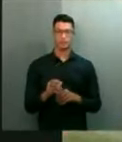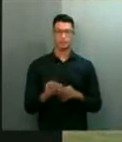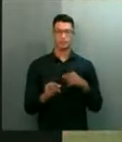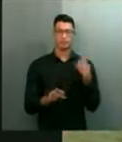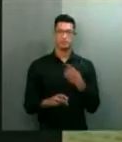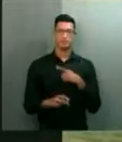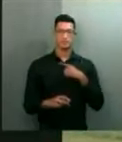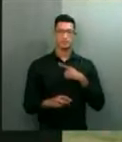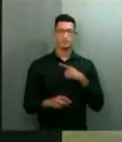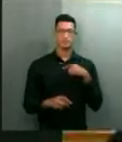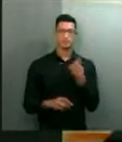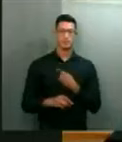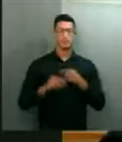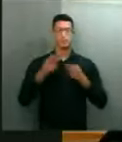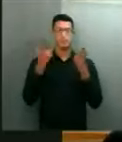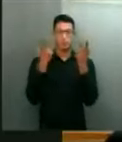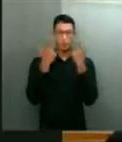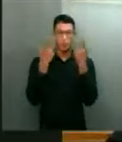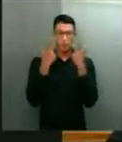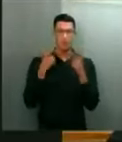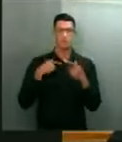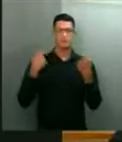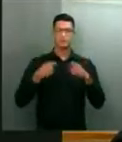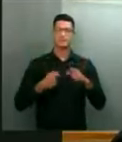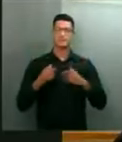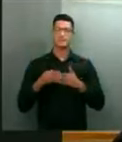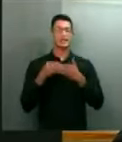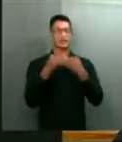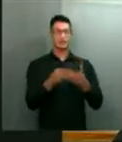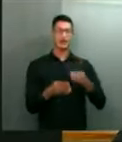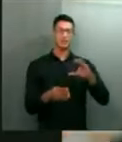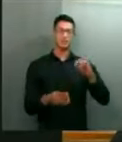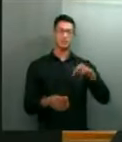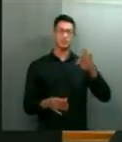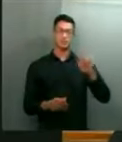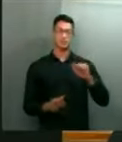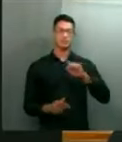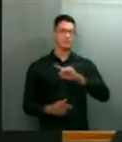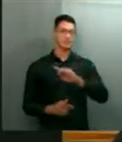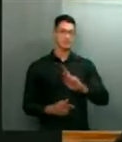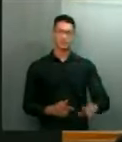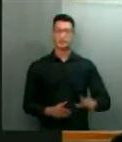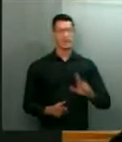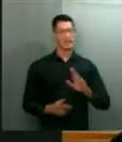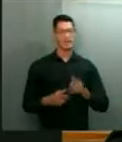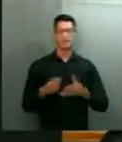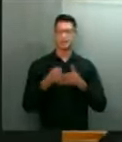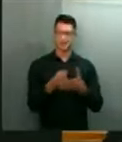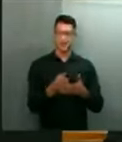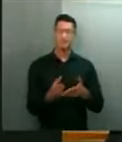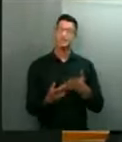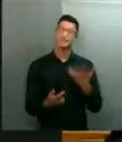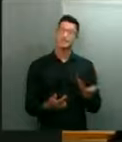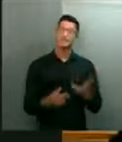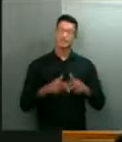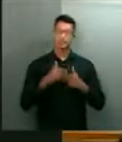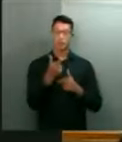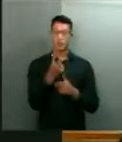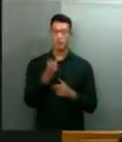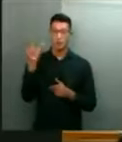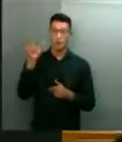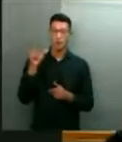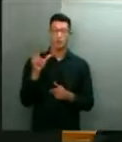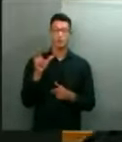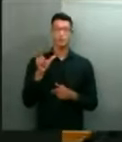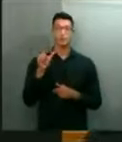Então, não é uma situação normal. Isto precisa ser levado em conta e não está sendo levado em conta. E, por outro lado,